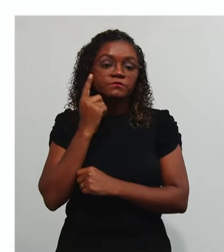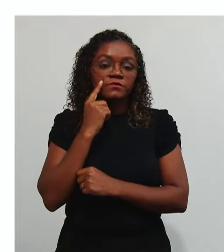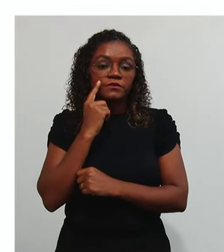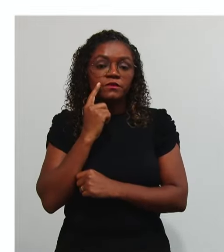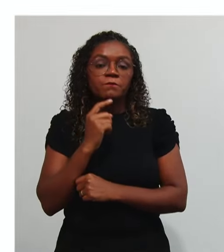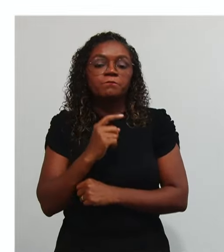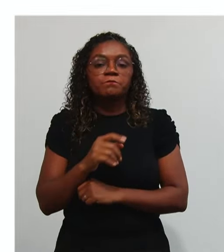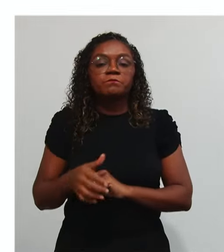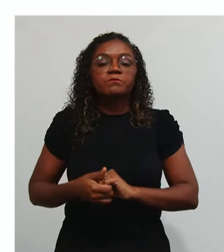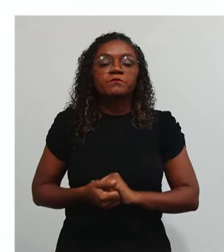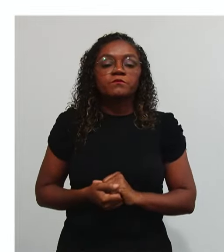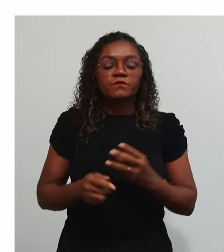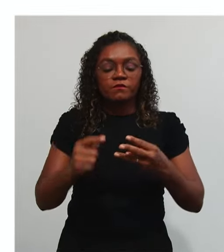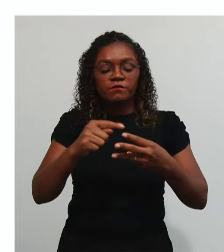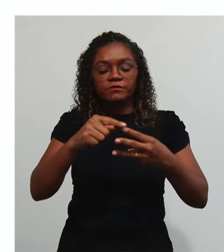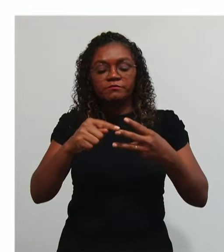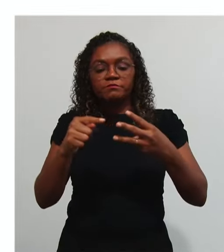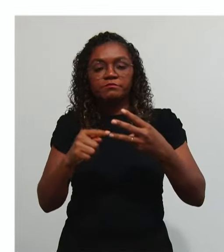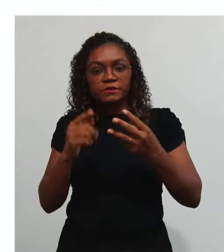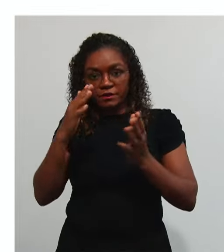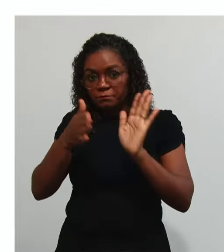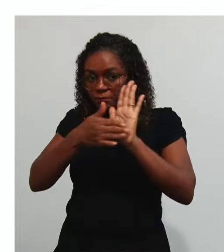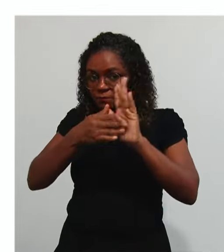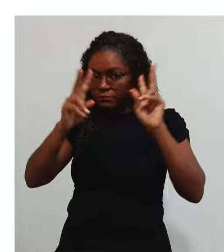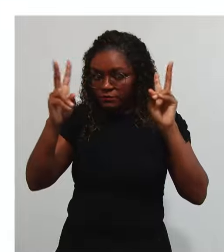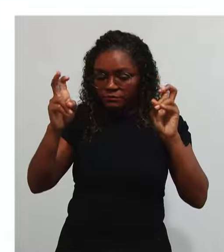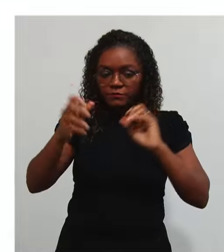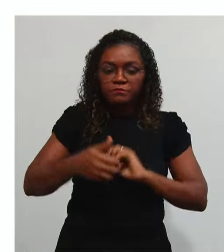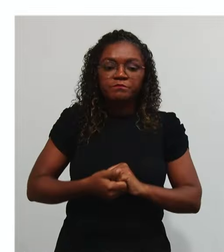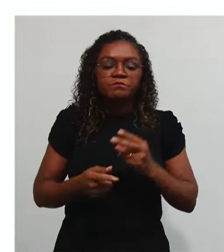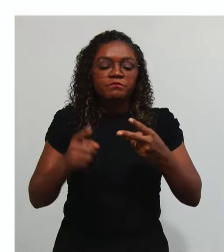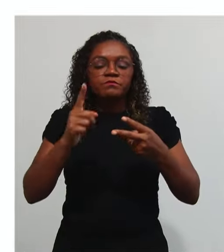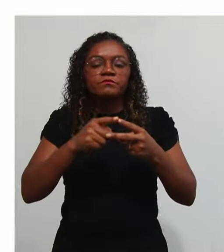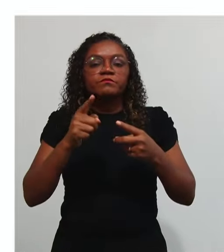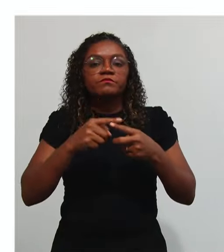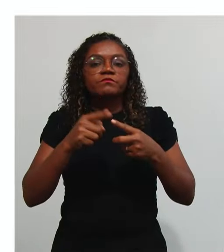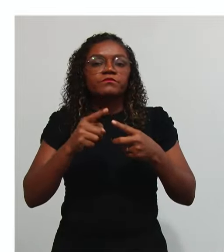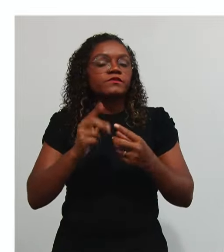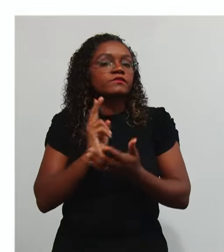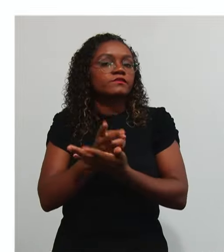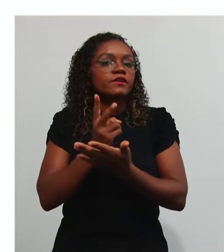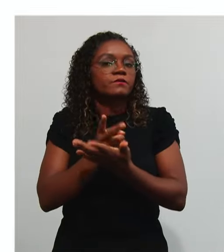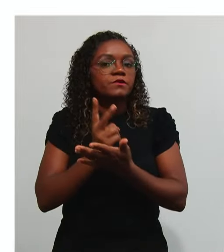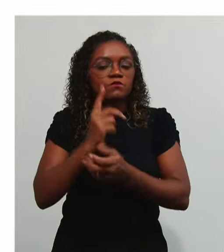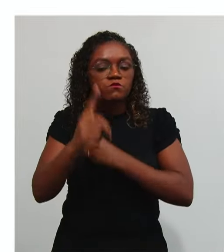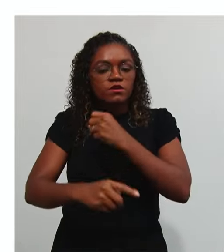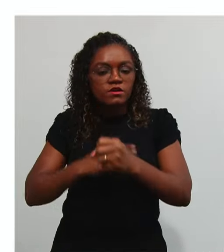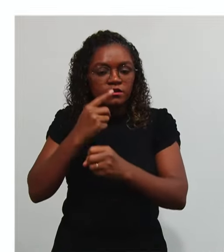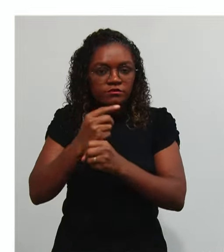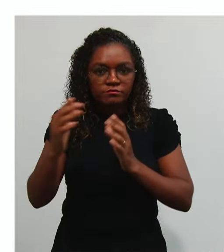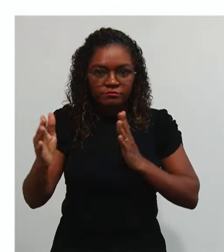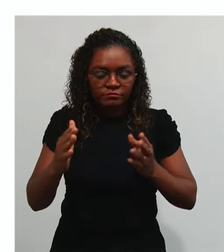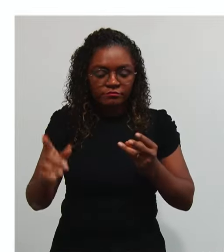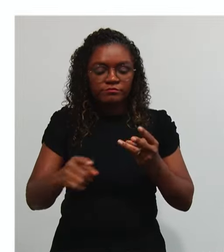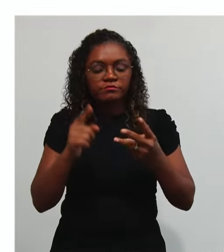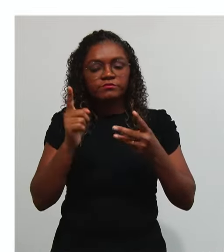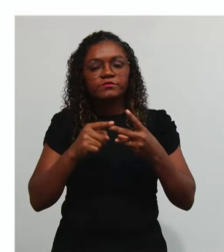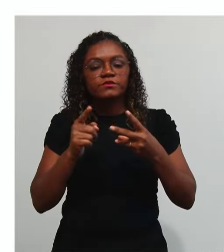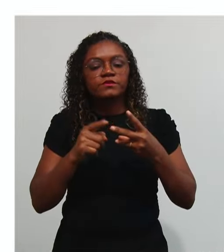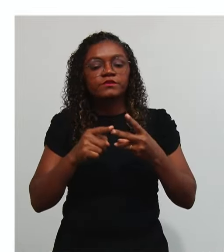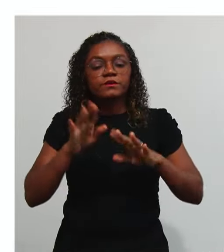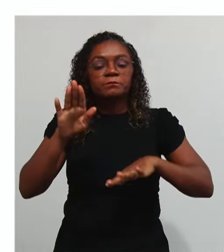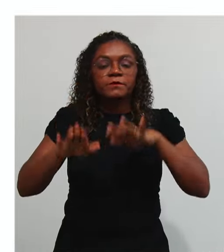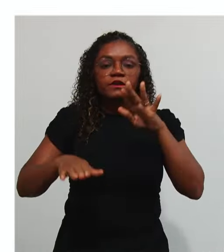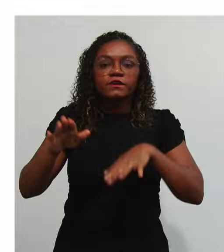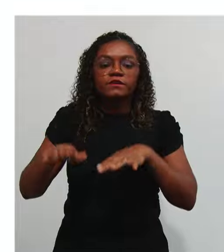Em três aspectos A anual Que é elaborada Ao fim do exercício As especiais Quando ocorre Prestação de